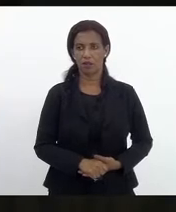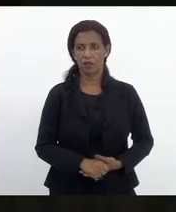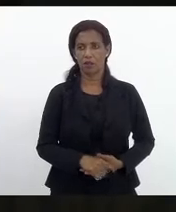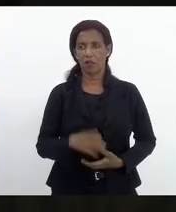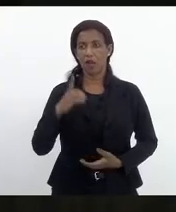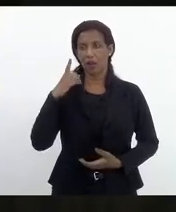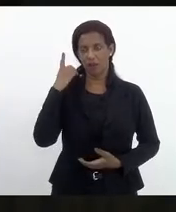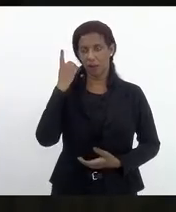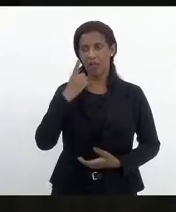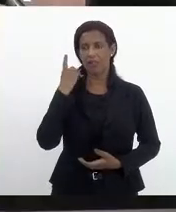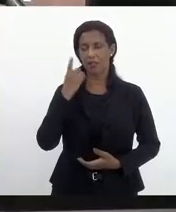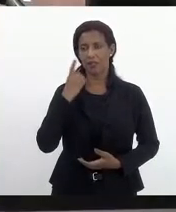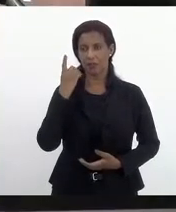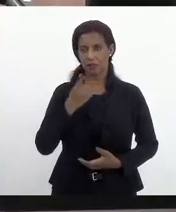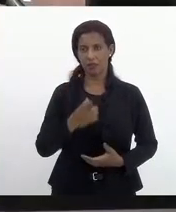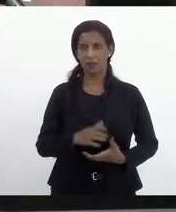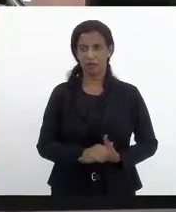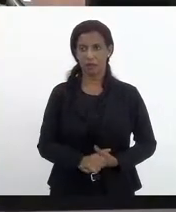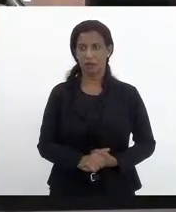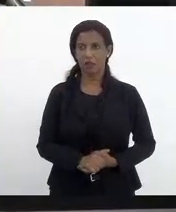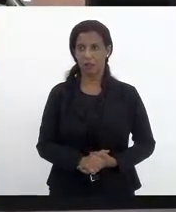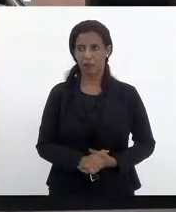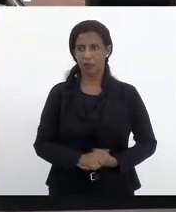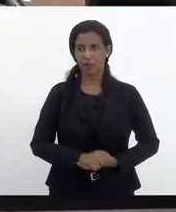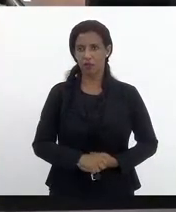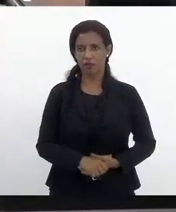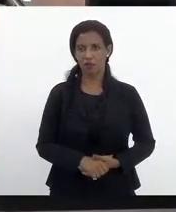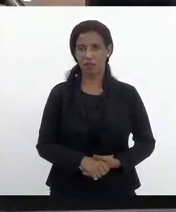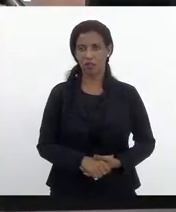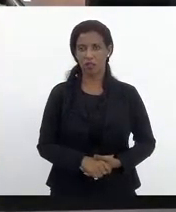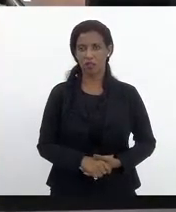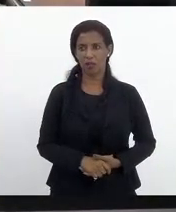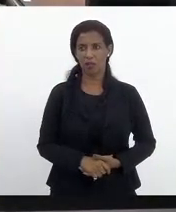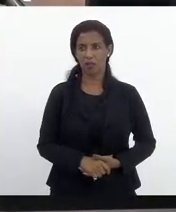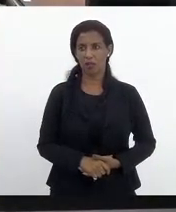deputada Lucinha, Luiz Paulo, Dani, Atila Nunes,